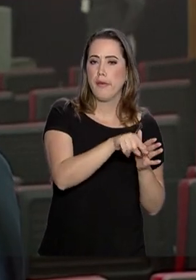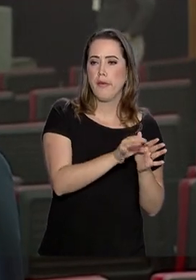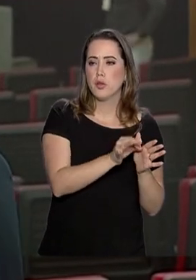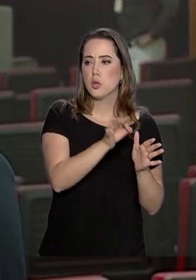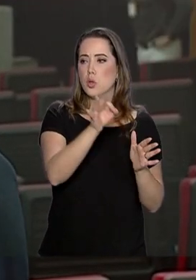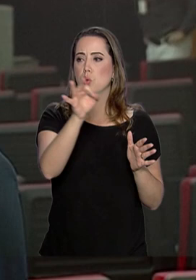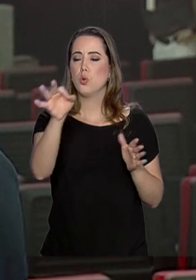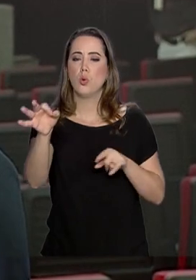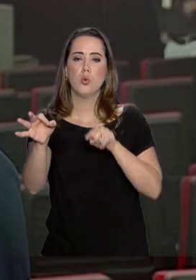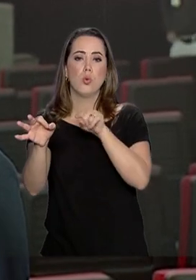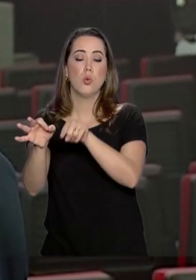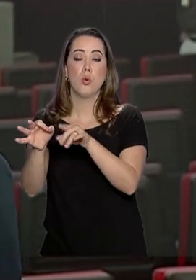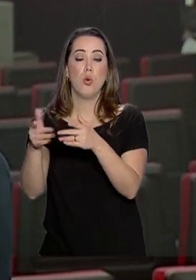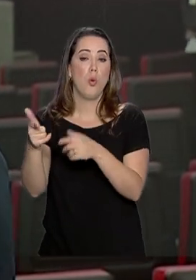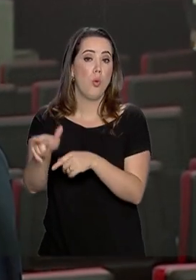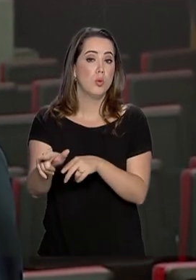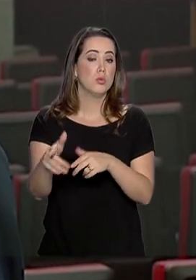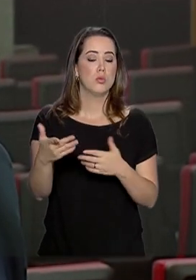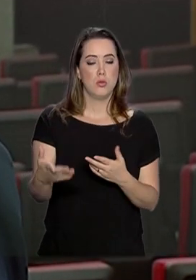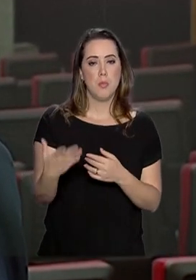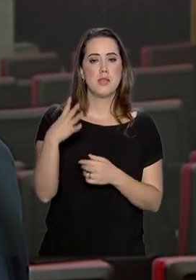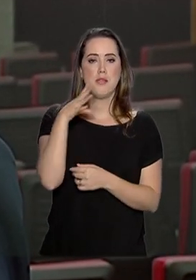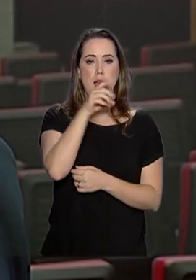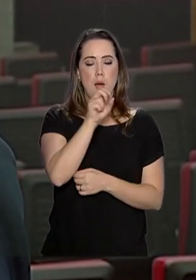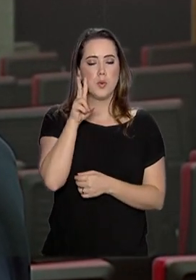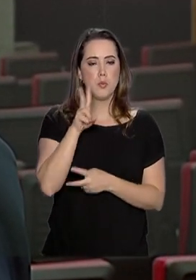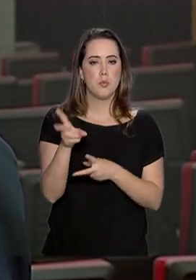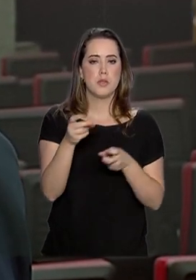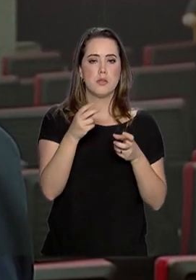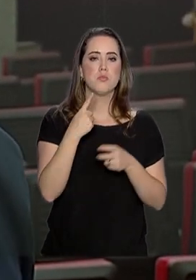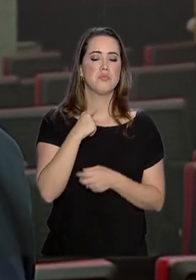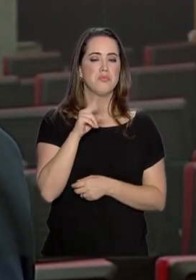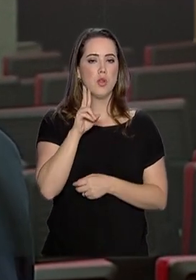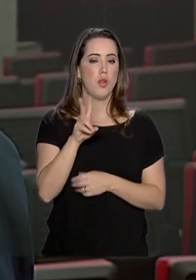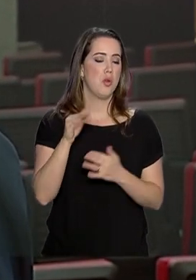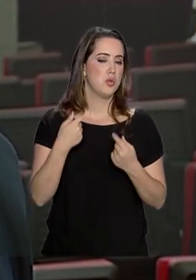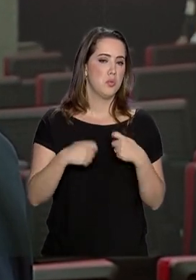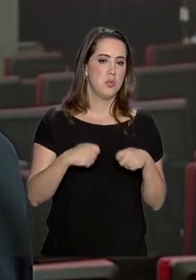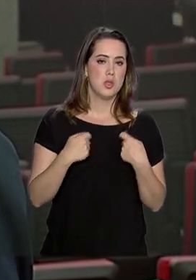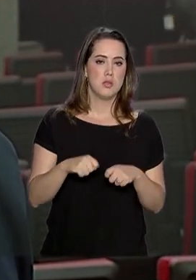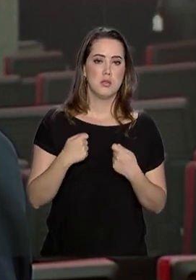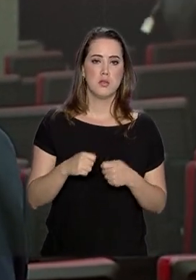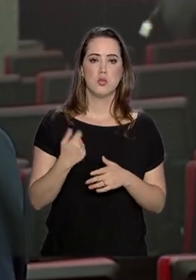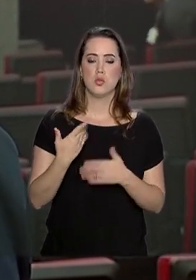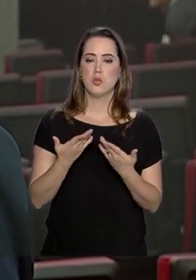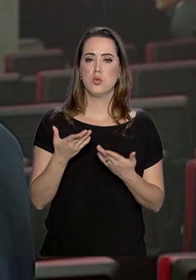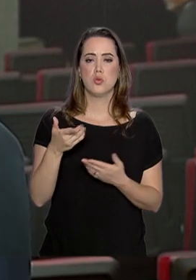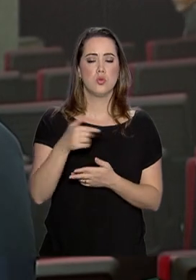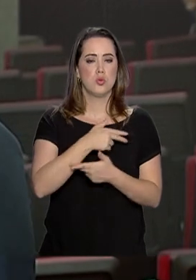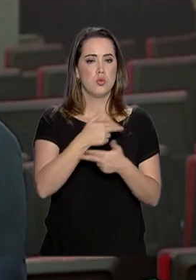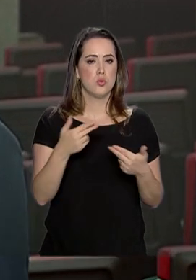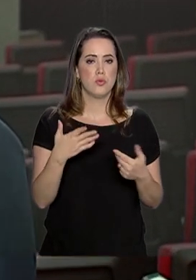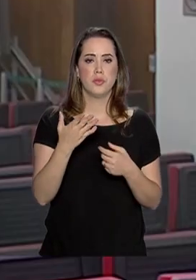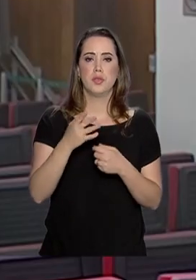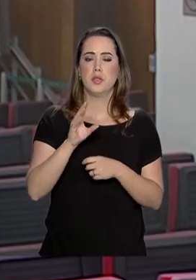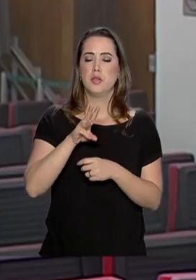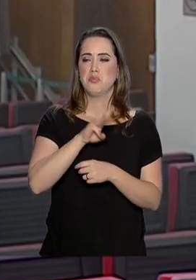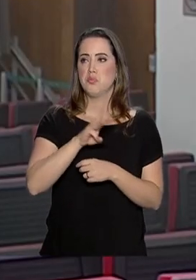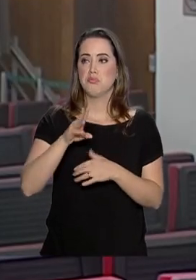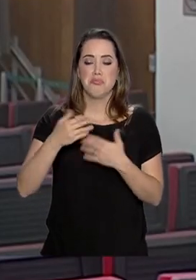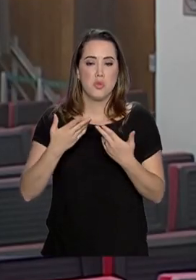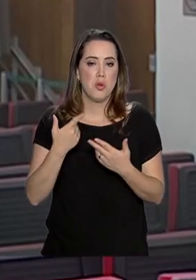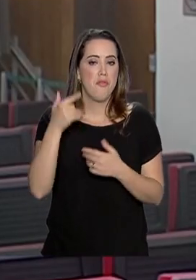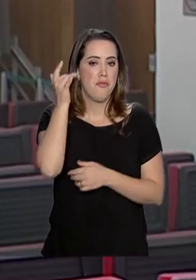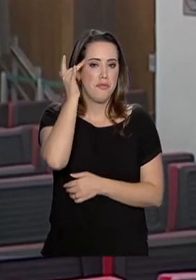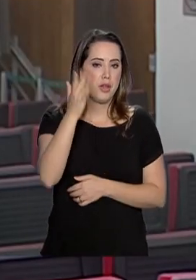para que o cidadão mais rapidamente chegue à informação do seu interesse, sem necessidade de manusear grandes bases de dados. O